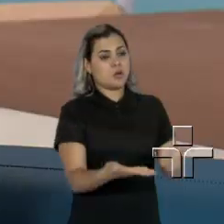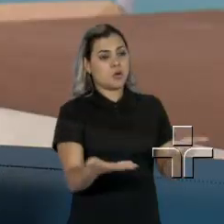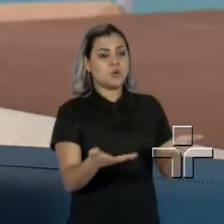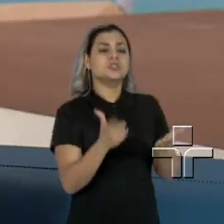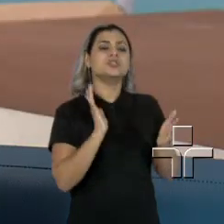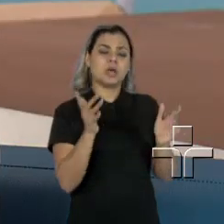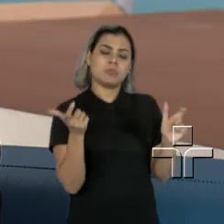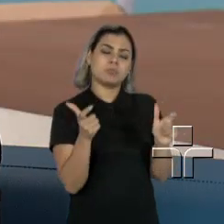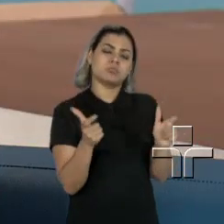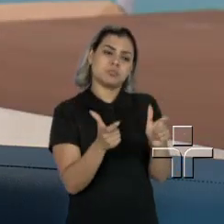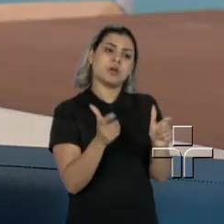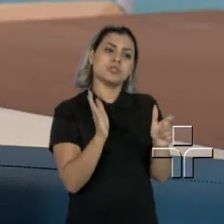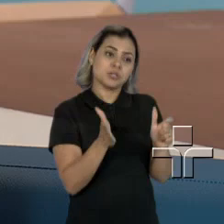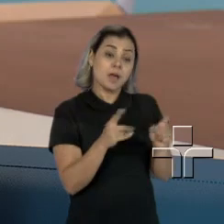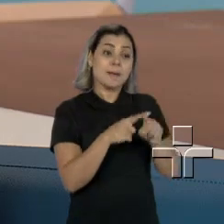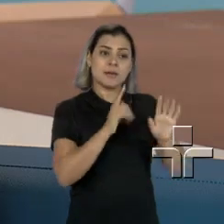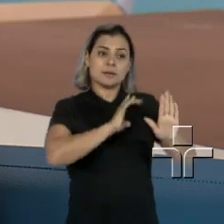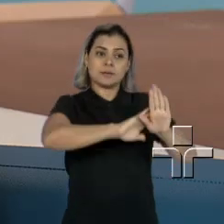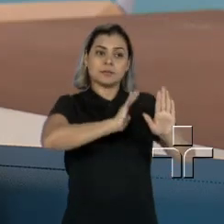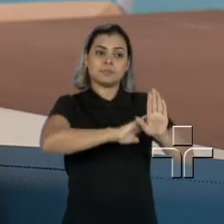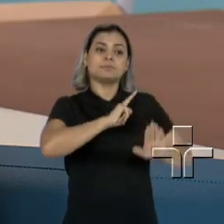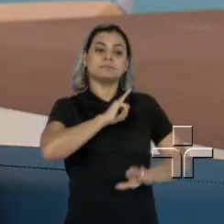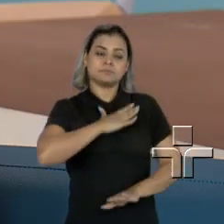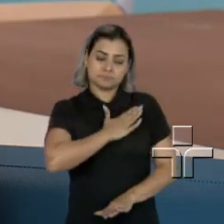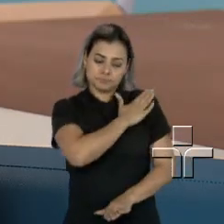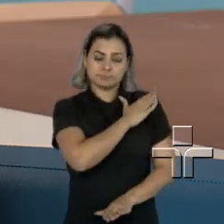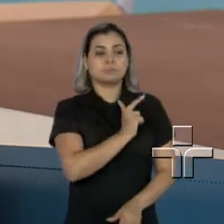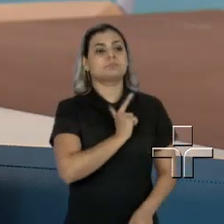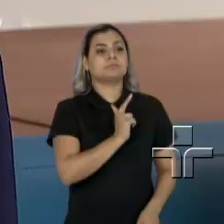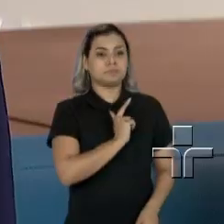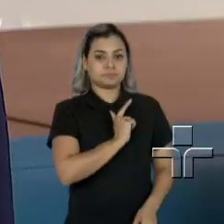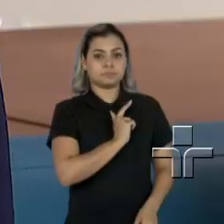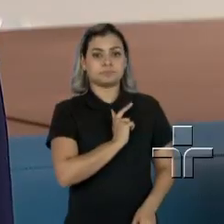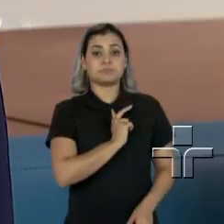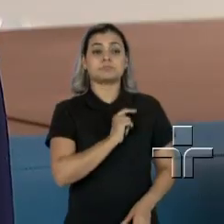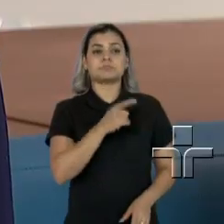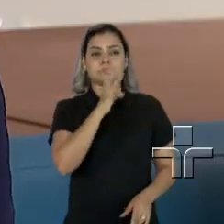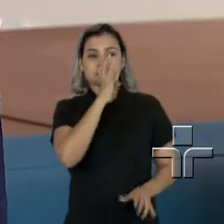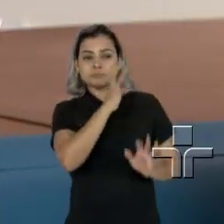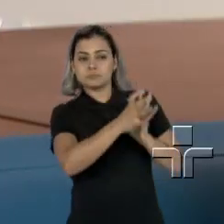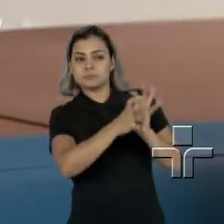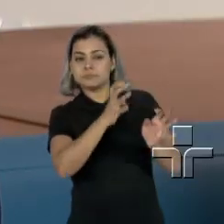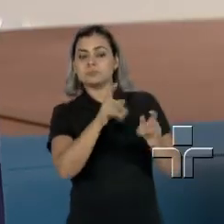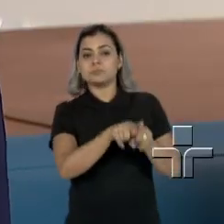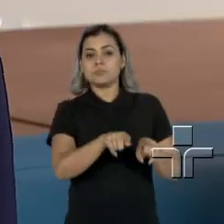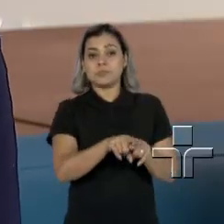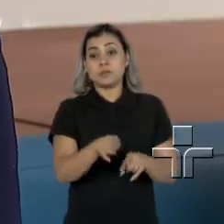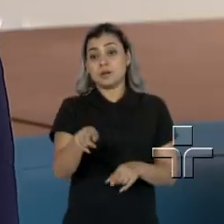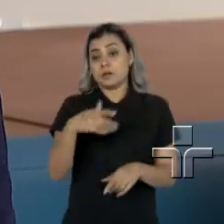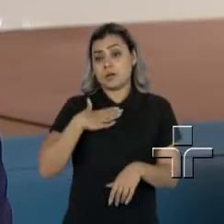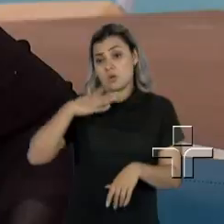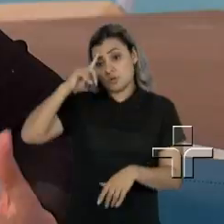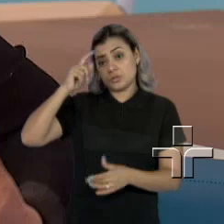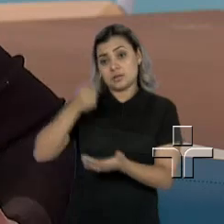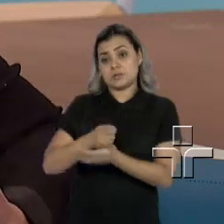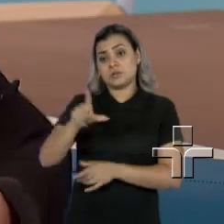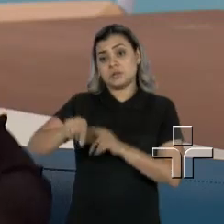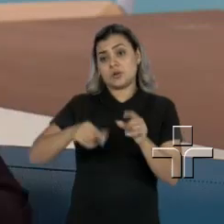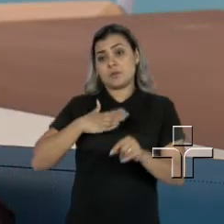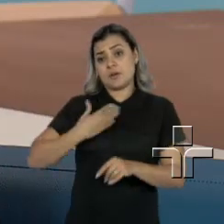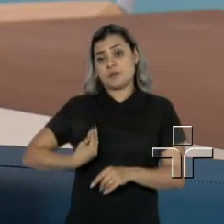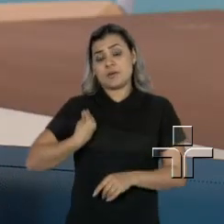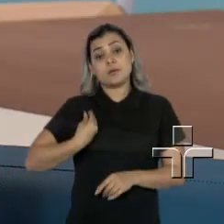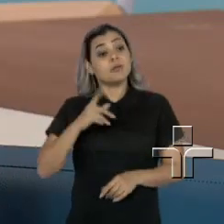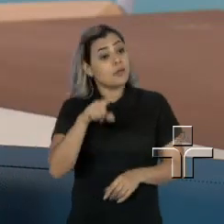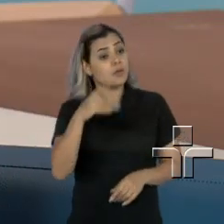diminuiu bastante, um certo preconceito, tá? E julgamentos também. Julgamento. Você que sabe da sua vida, né? É, eu que sei que